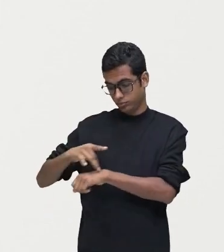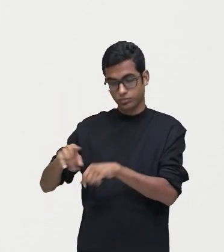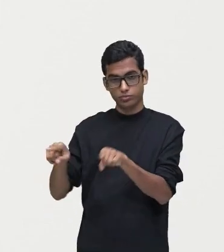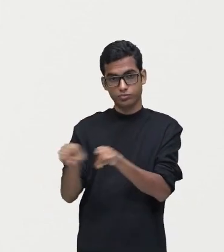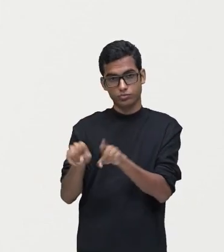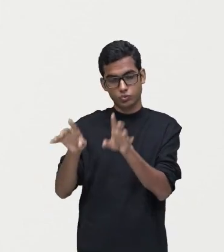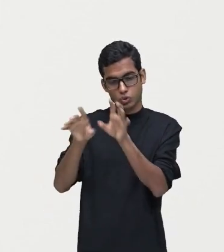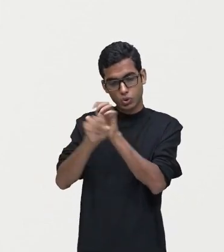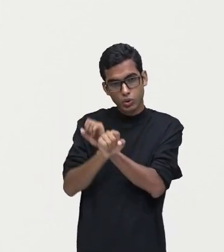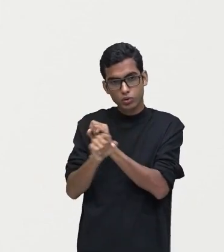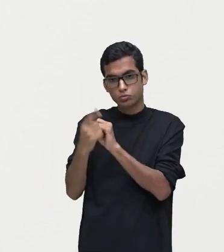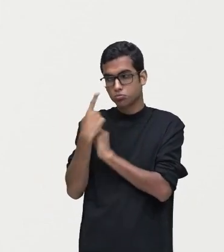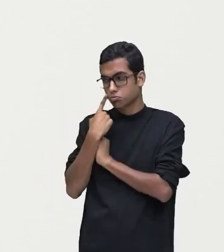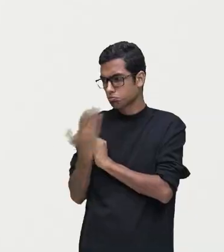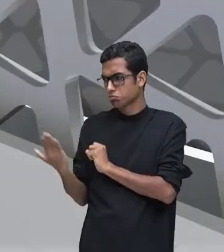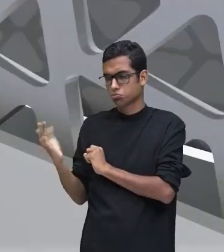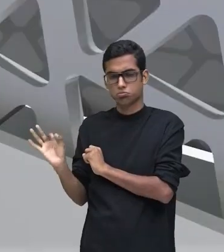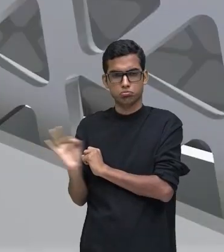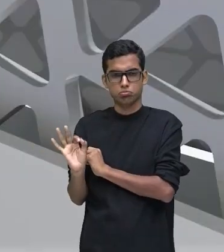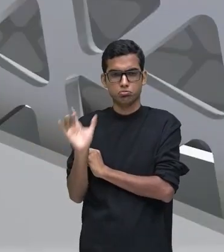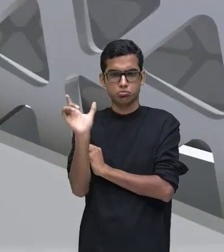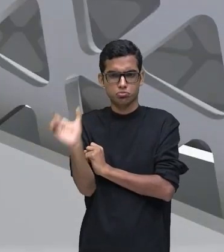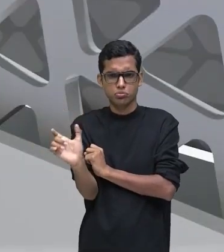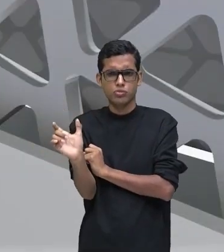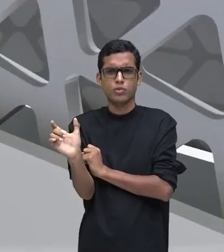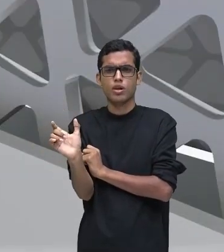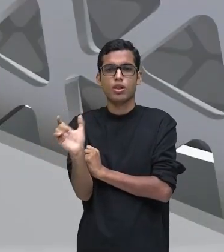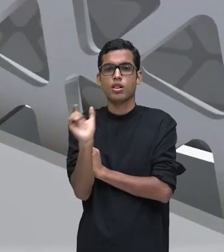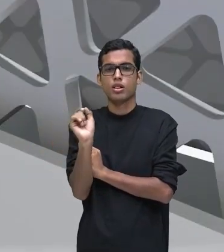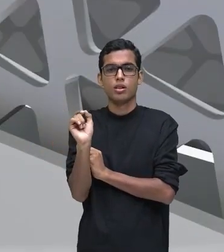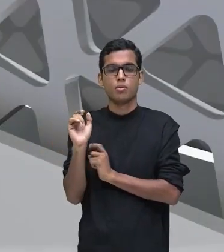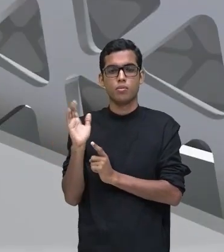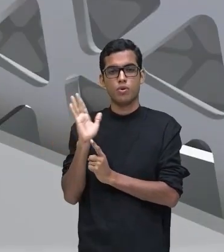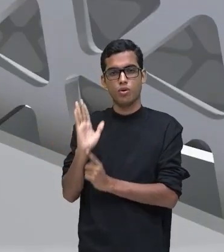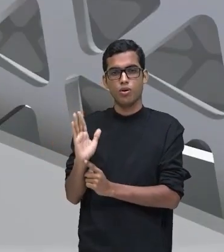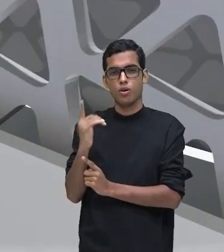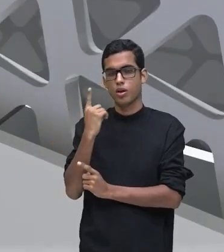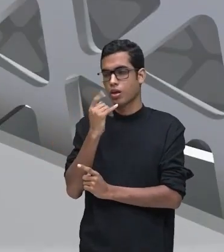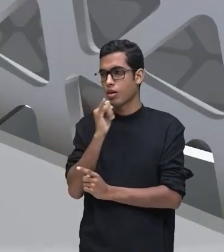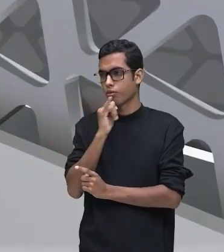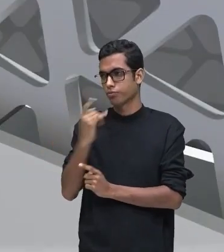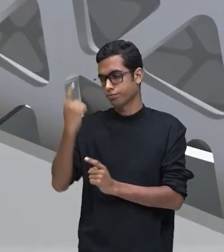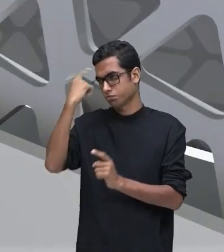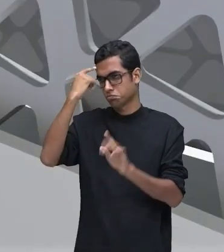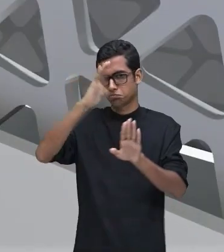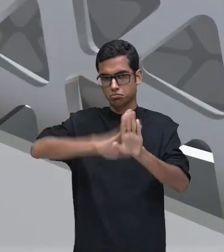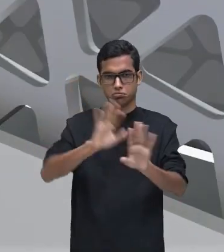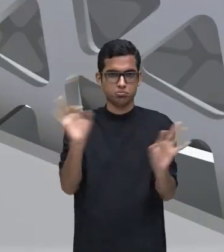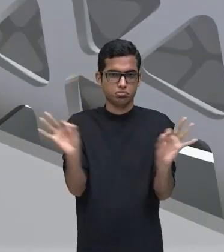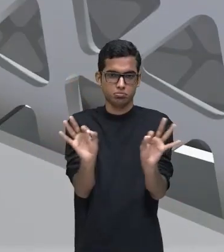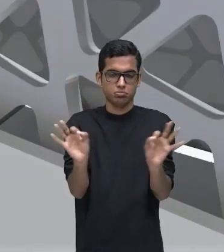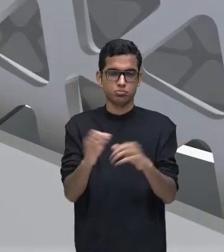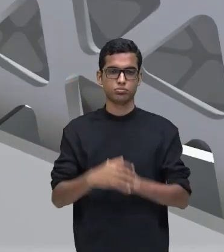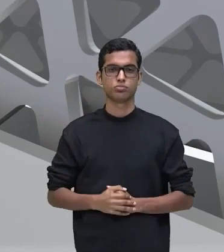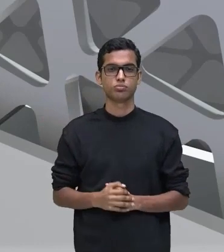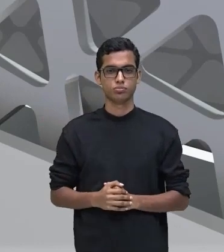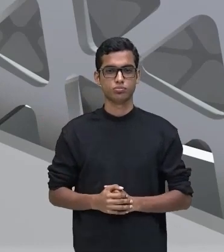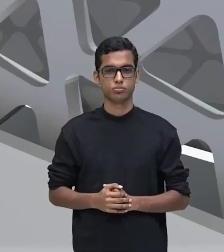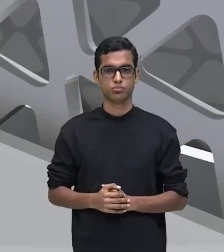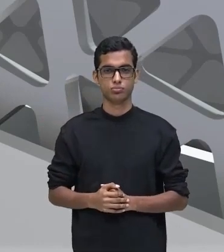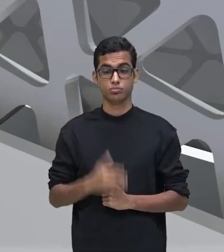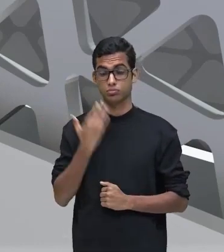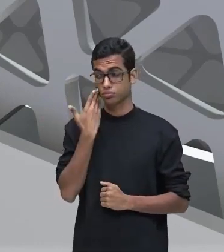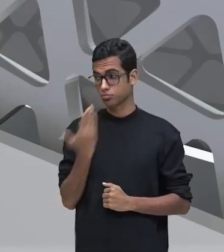Observem que eu não tenho nenhuma palavra que traga um tom de subjetividade ao nosso texto, certo? Então,